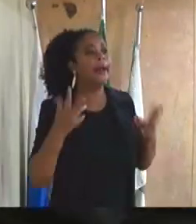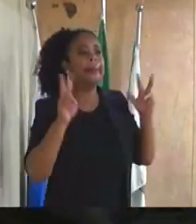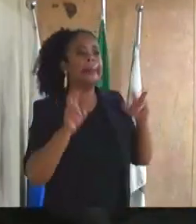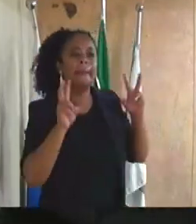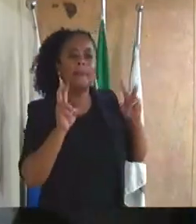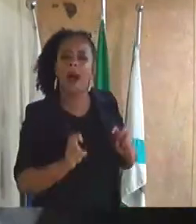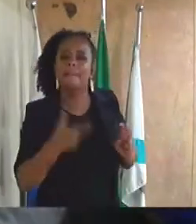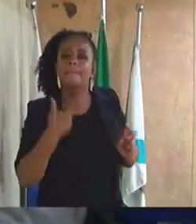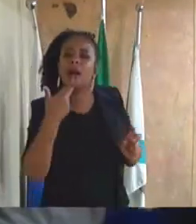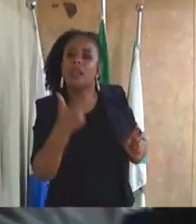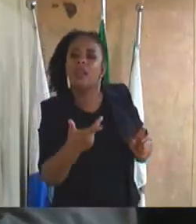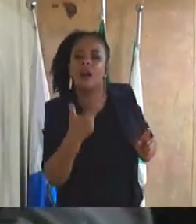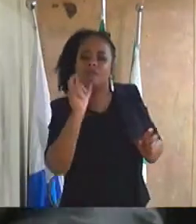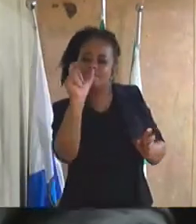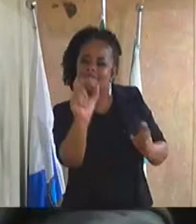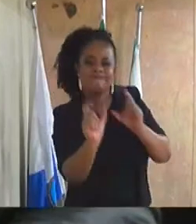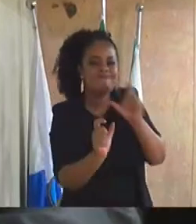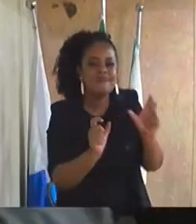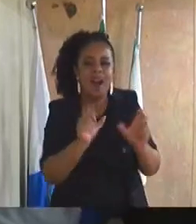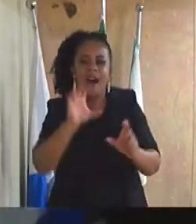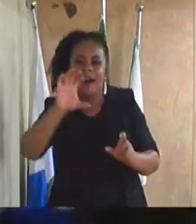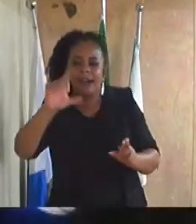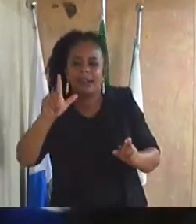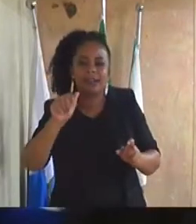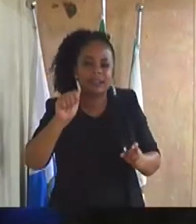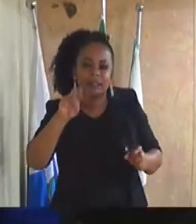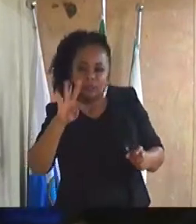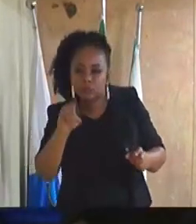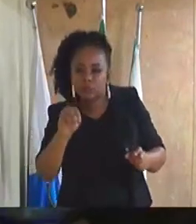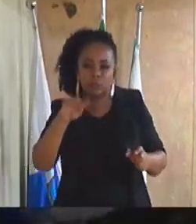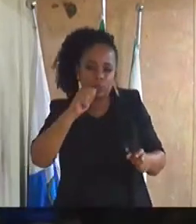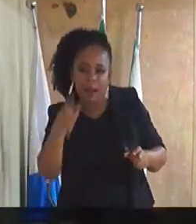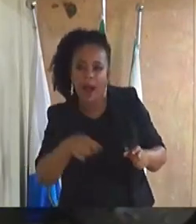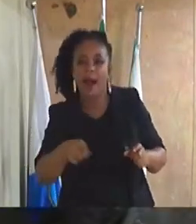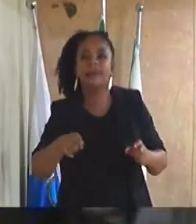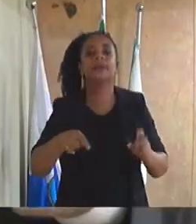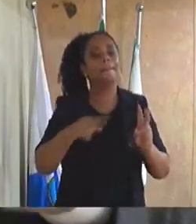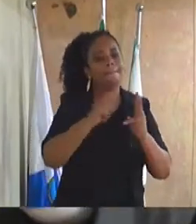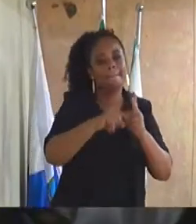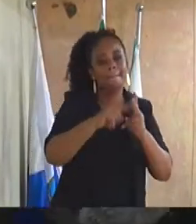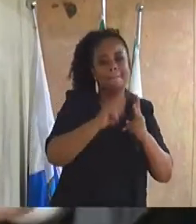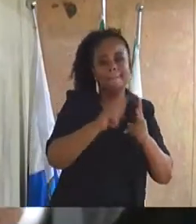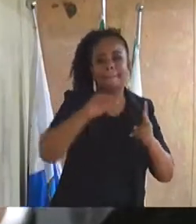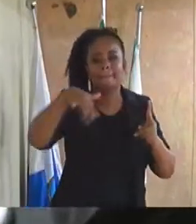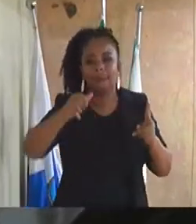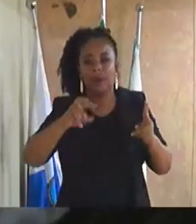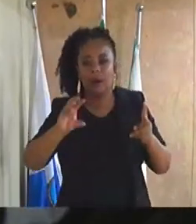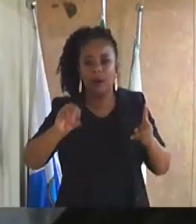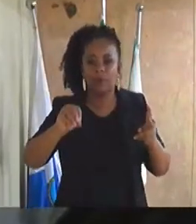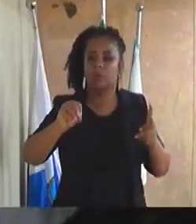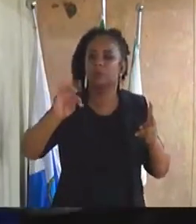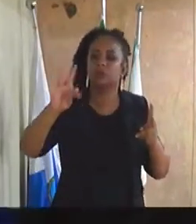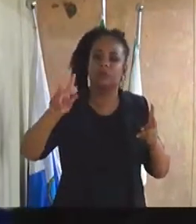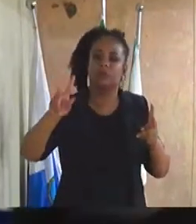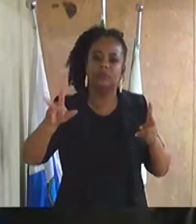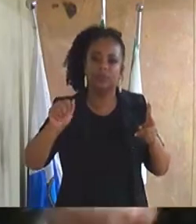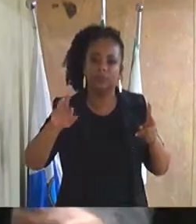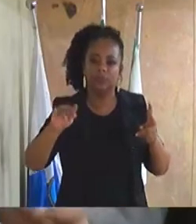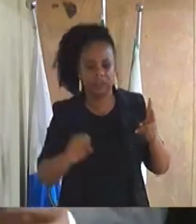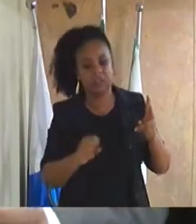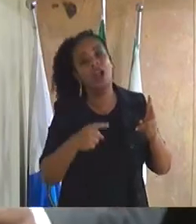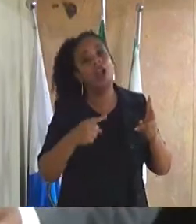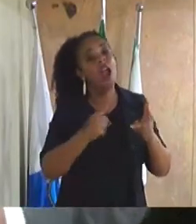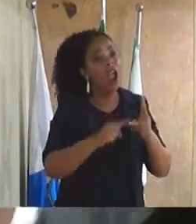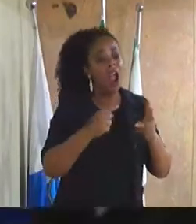Cláudio Tomás do Marcos Tavares eu queria ver o senhor também jogando com a camisa número